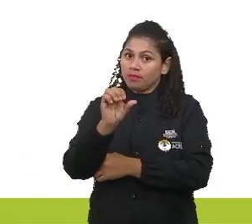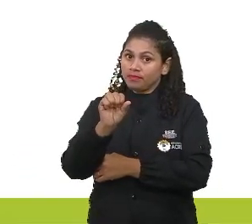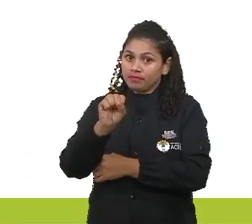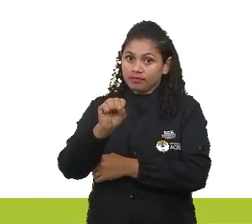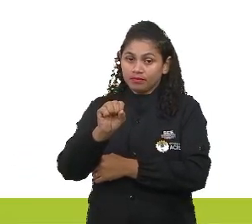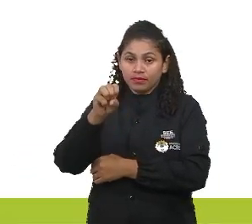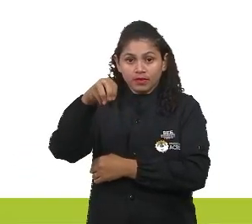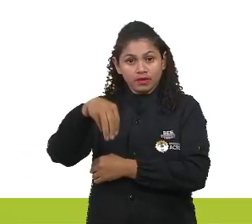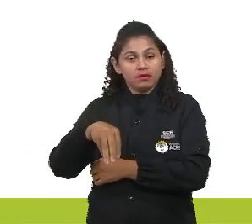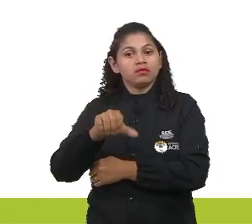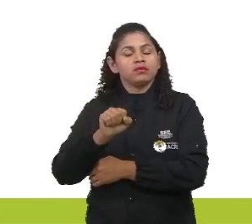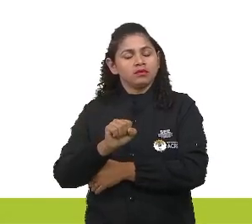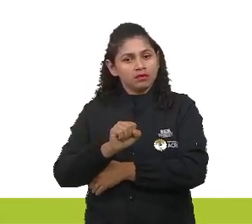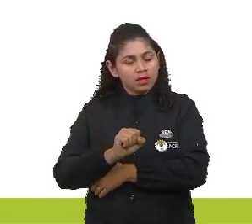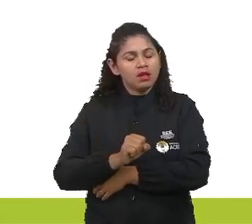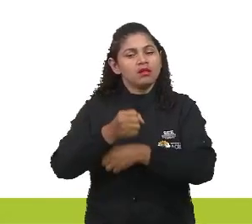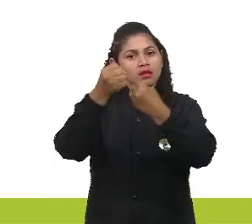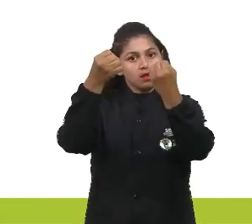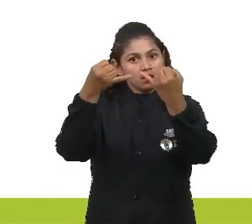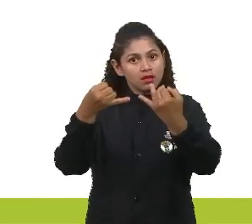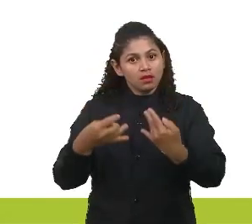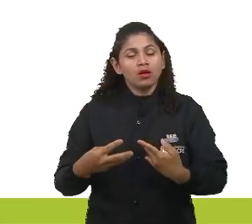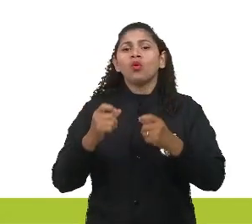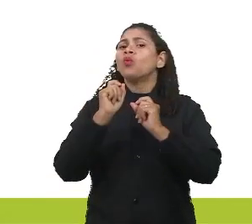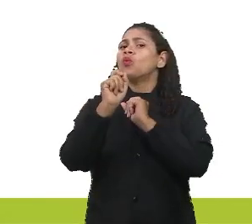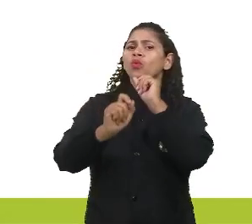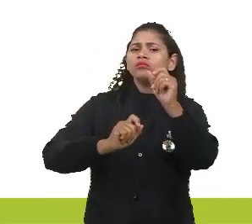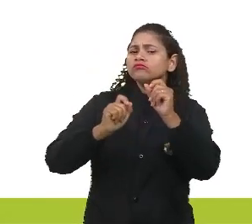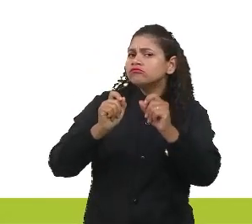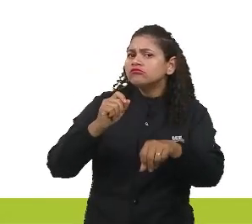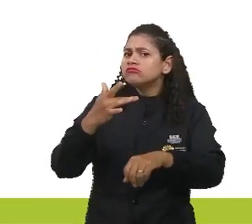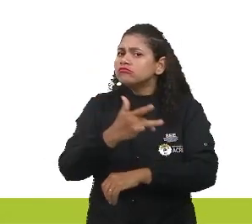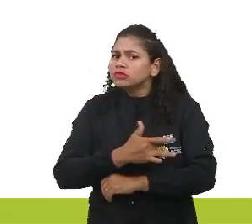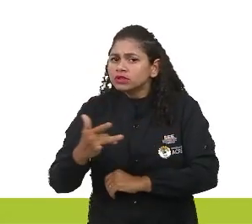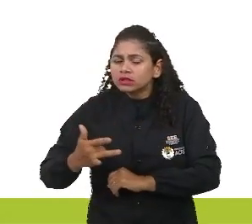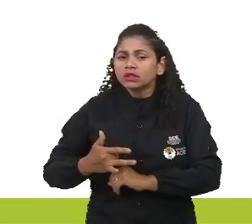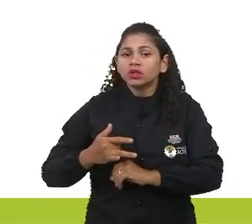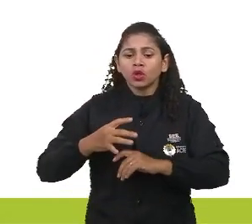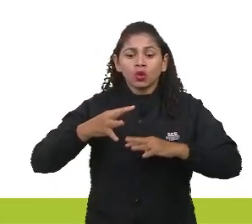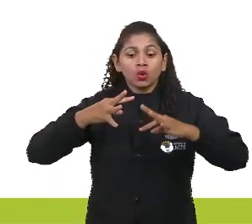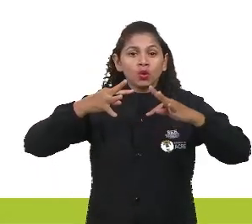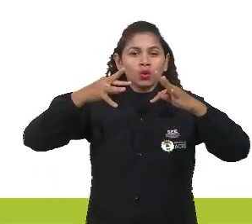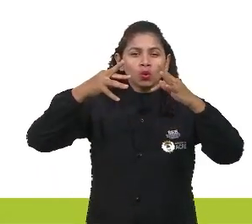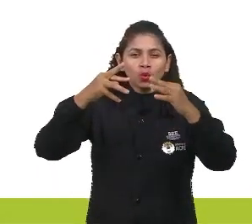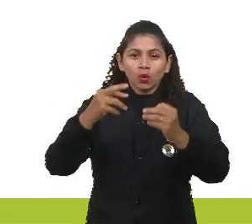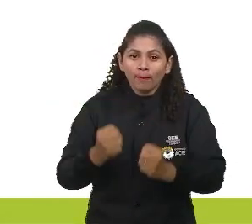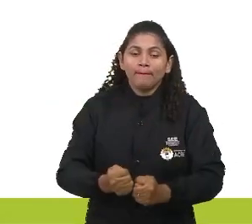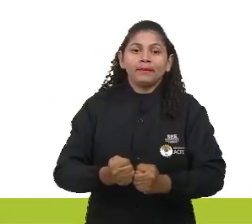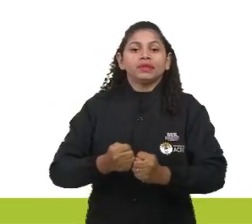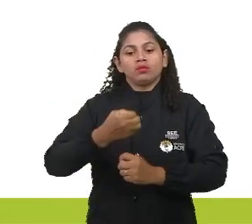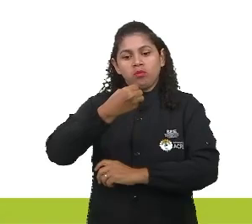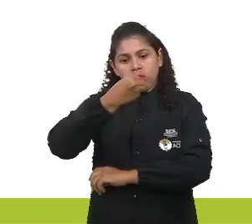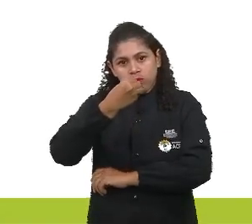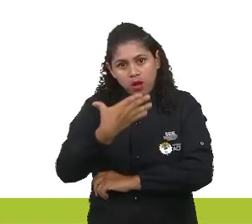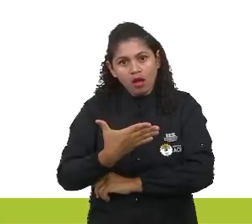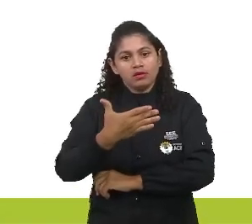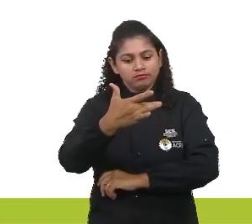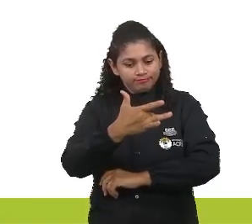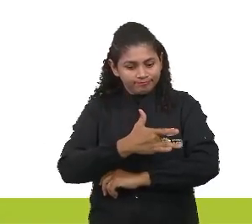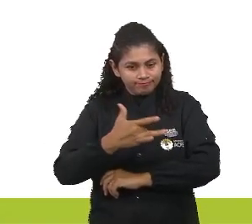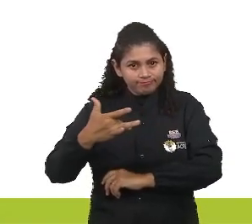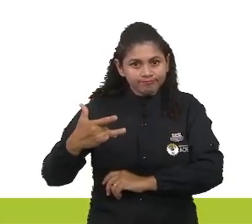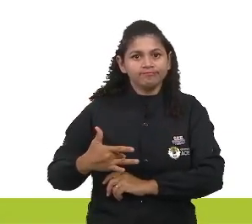usa OMS dizendo o que é saúde? Completo bem-estar. Ah, e o bem-estar, ele tem que ser, vou até grifar,